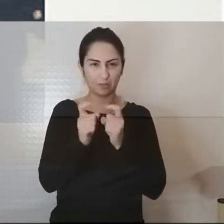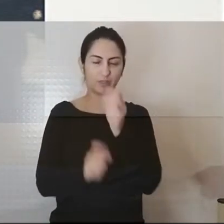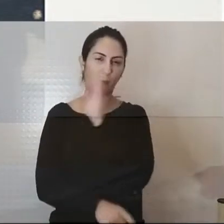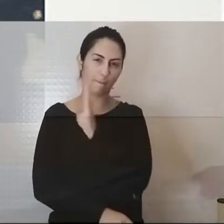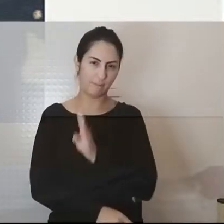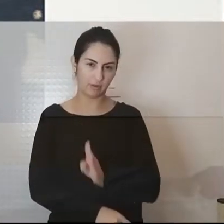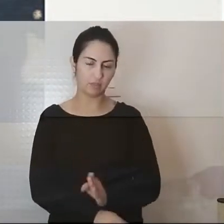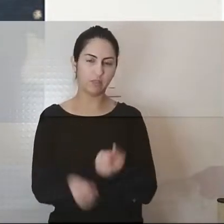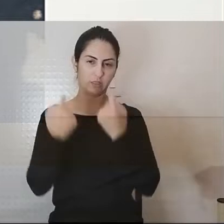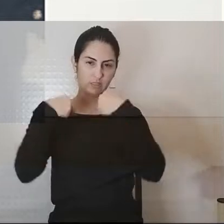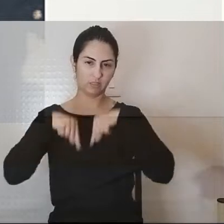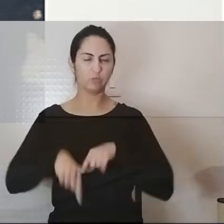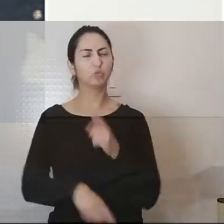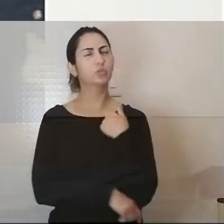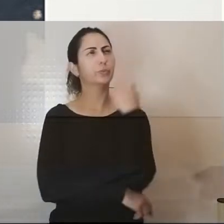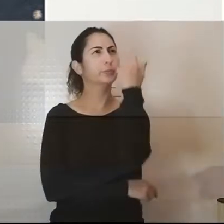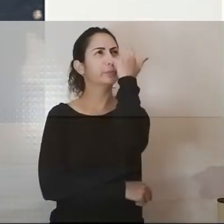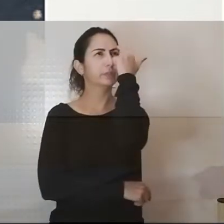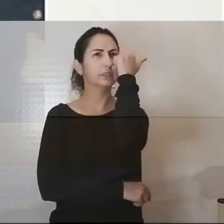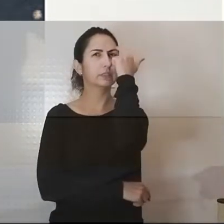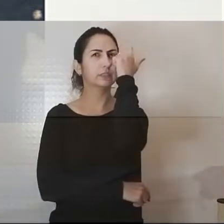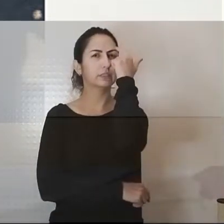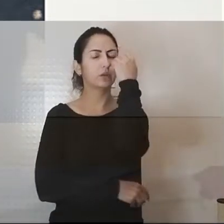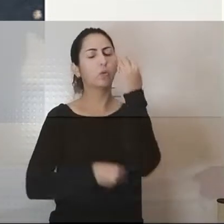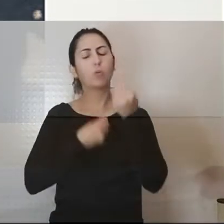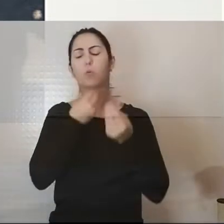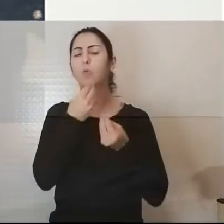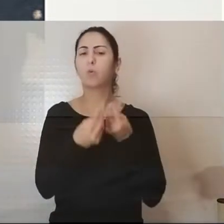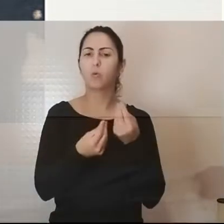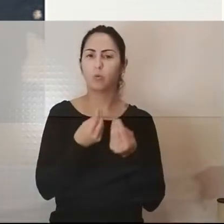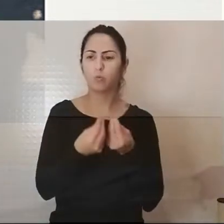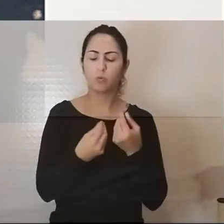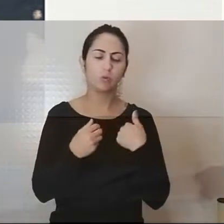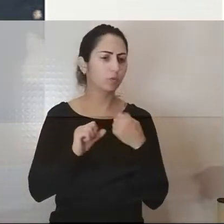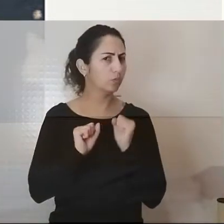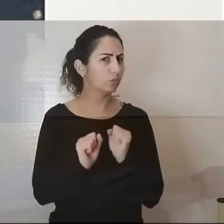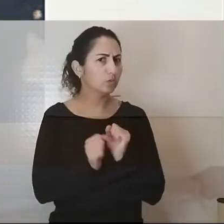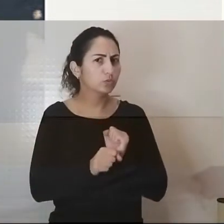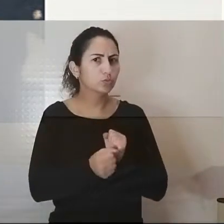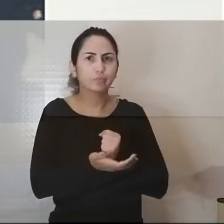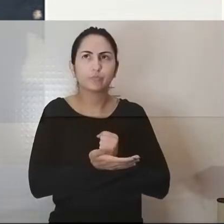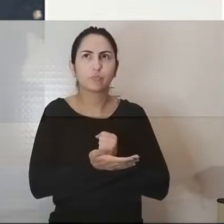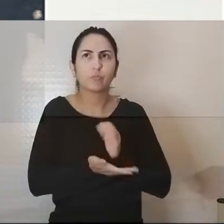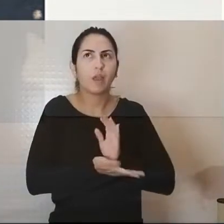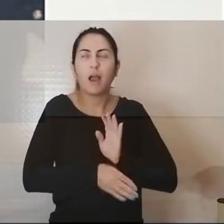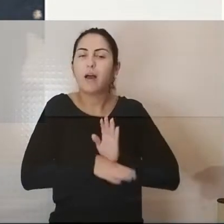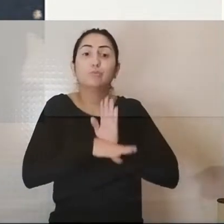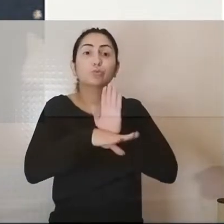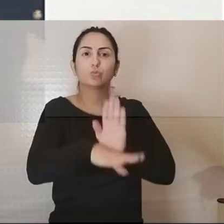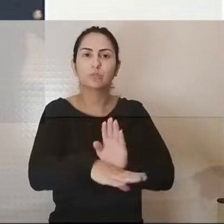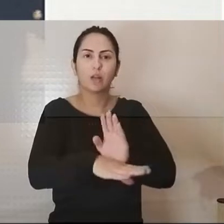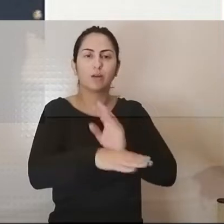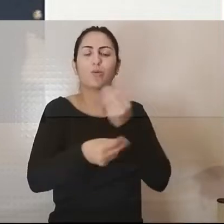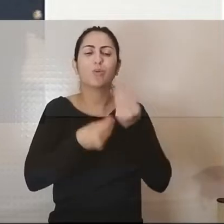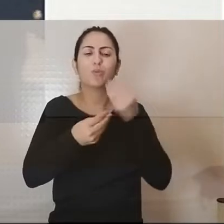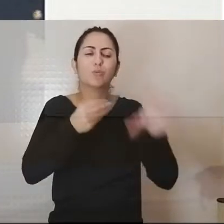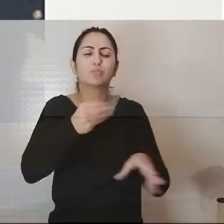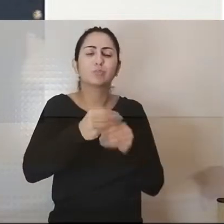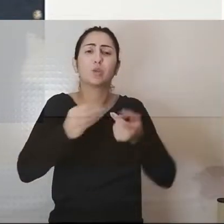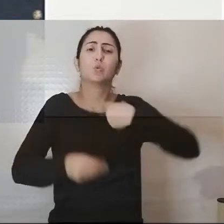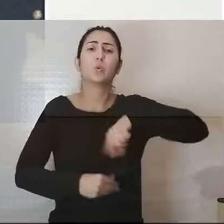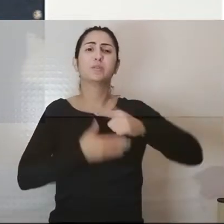de Antropologia, pensei qual poderia ser a minha contribuição, qual é a contribuição, qual é o nosso papel